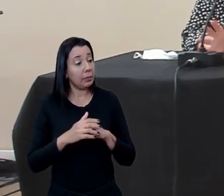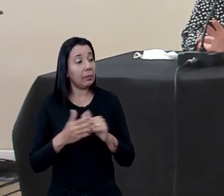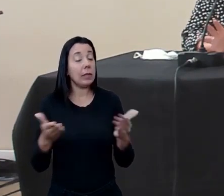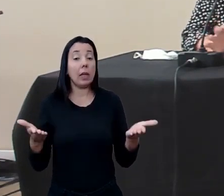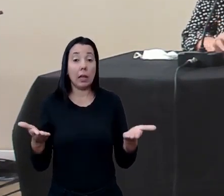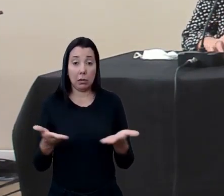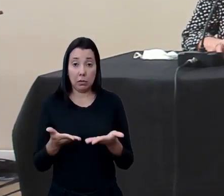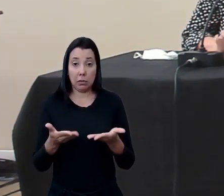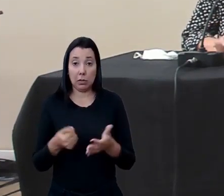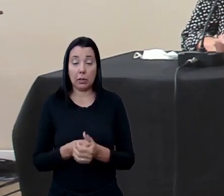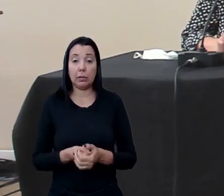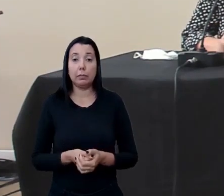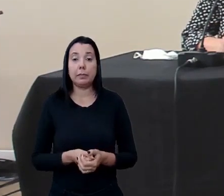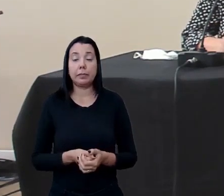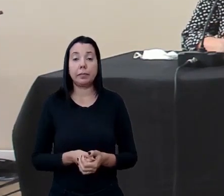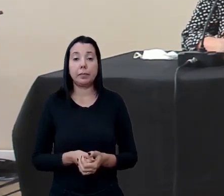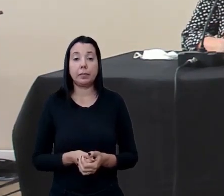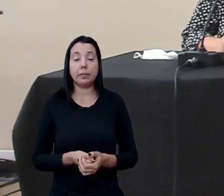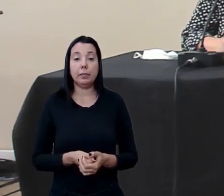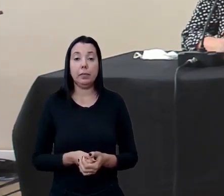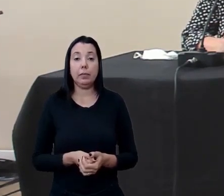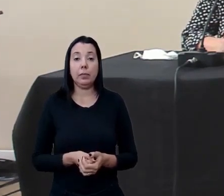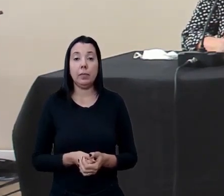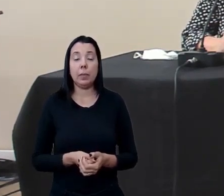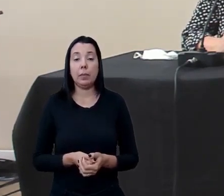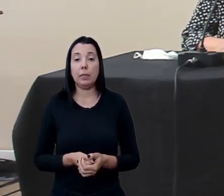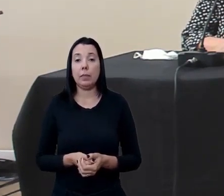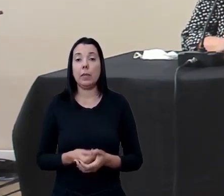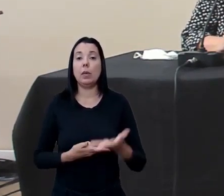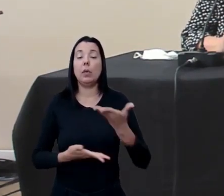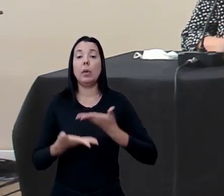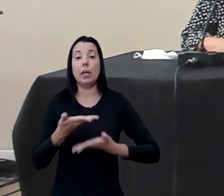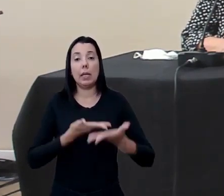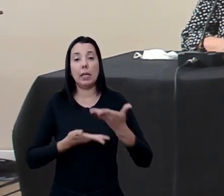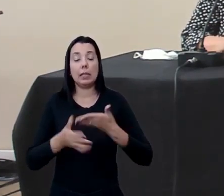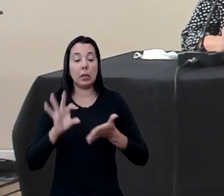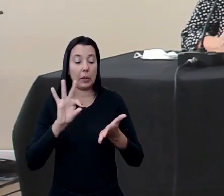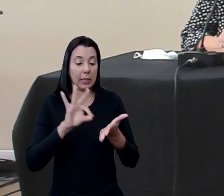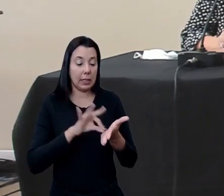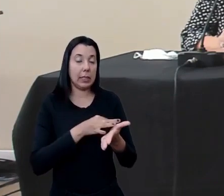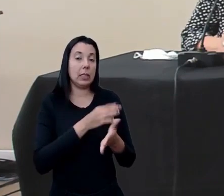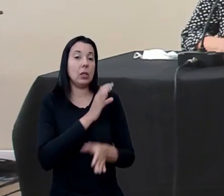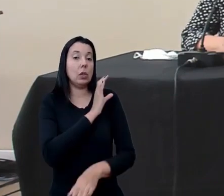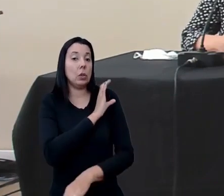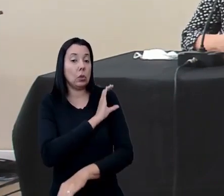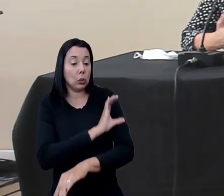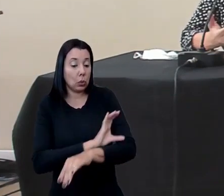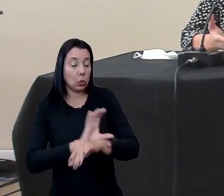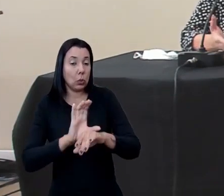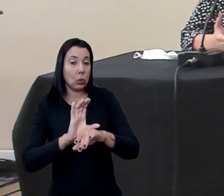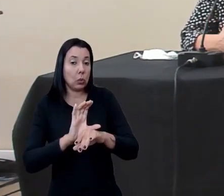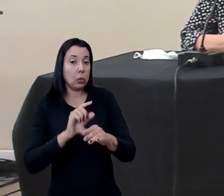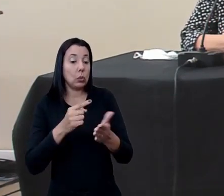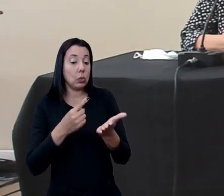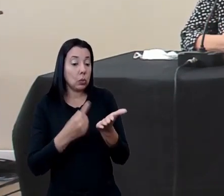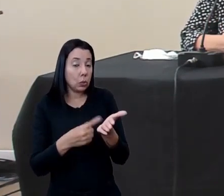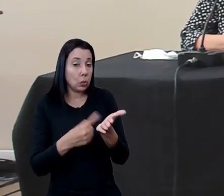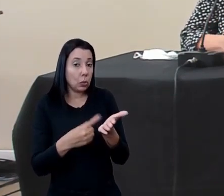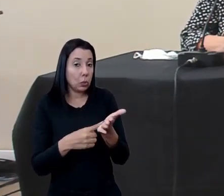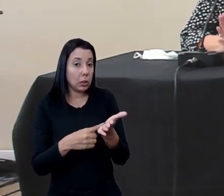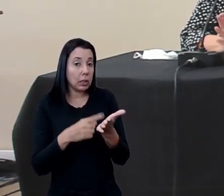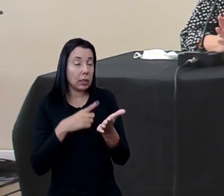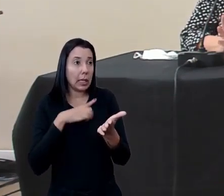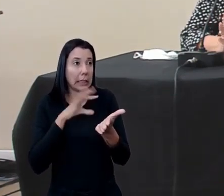momento por outro lado com relação a inscrição nos cursos os calendários de inscrição